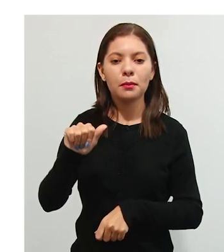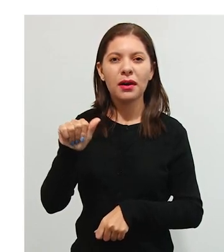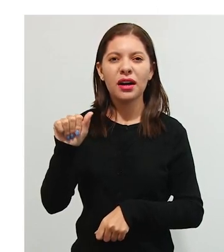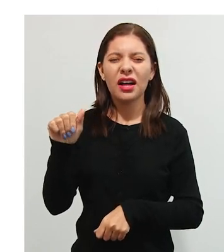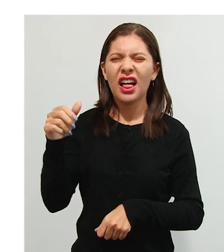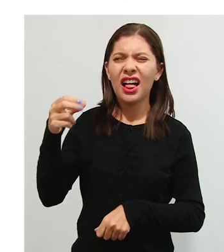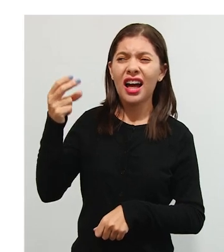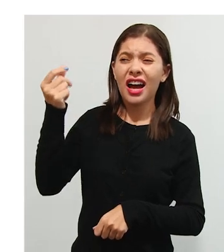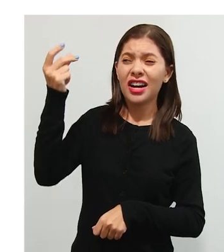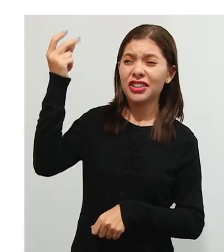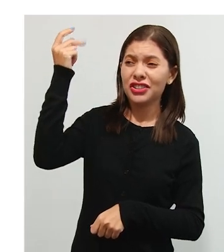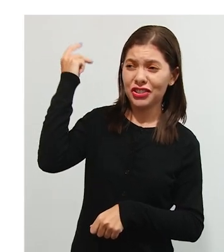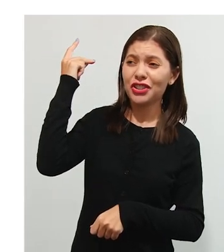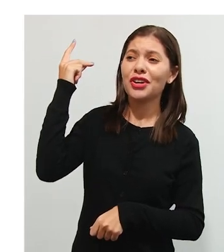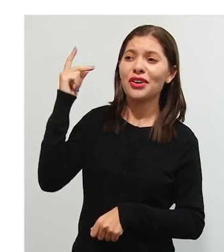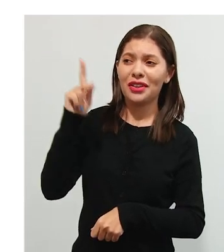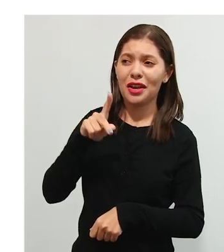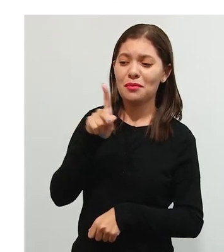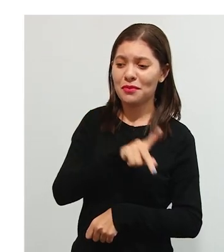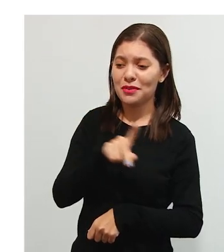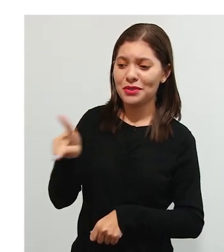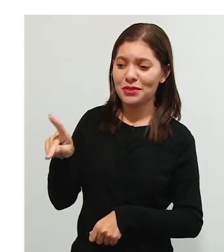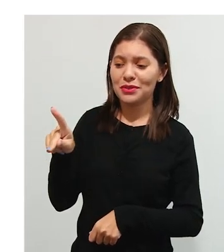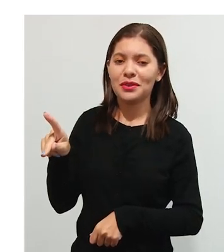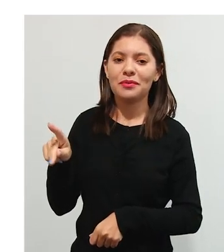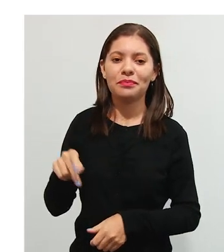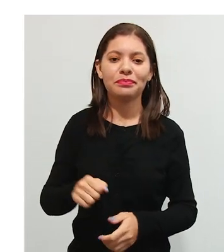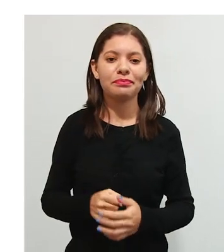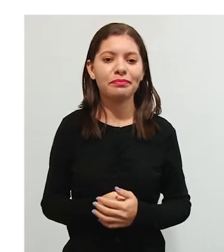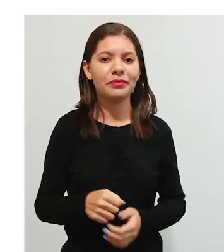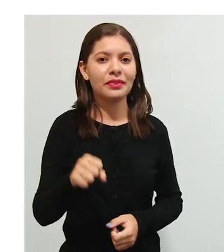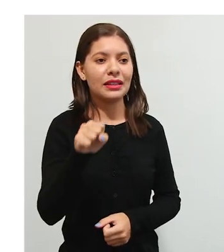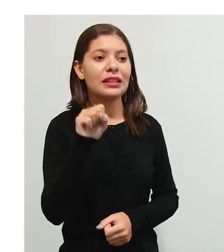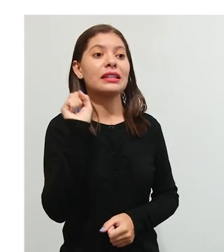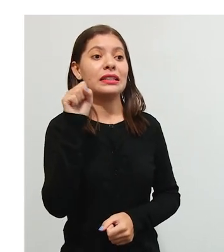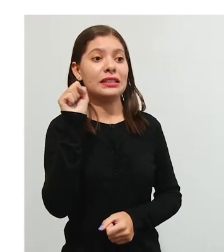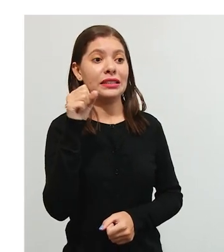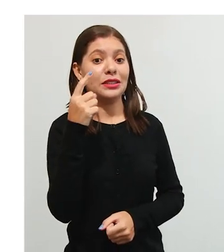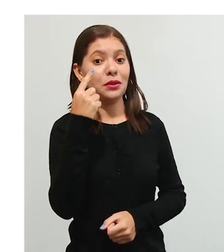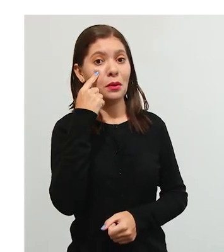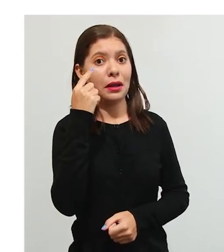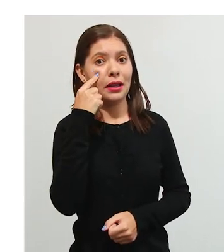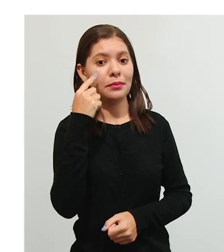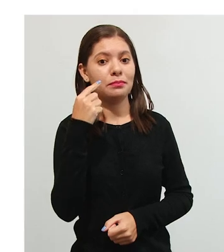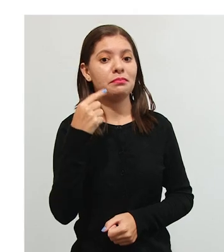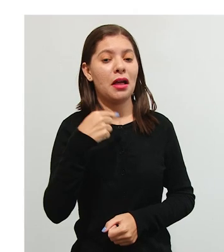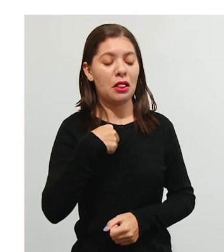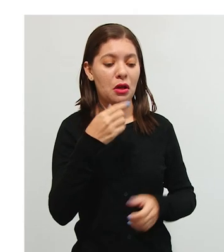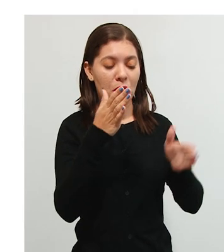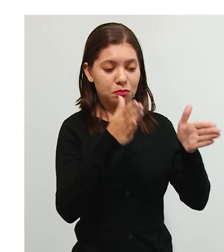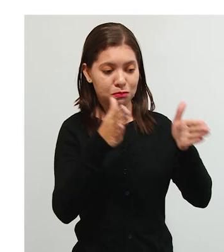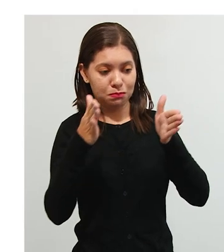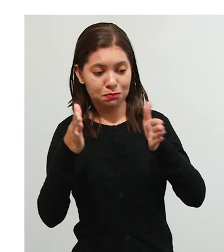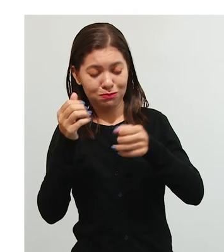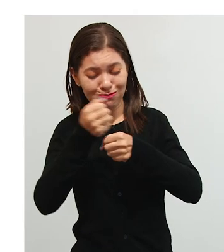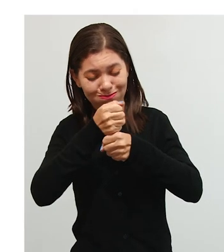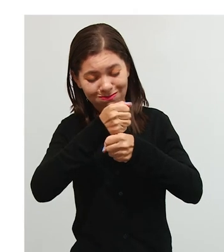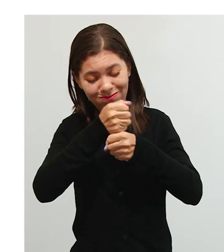dela, é da minha época. Vejam só, professora. Então, esse é da nossa época, professora.